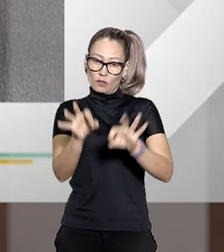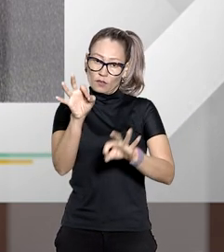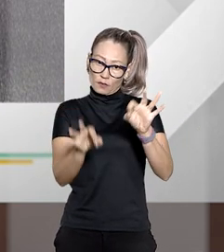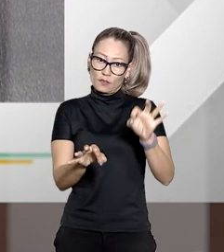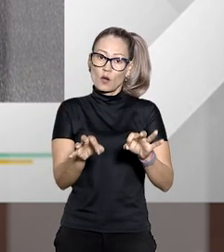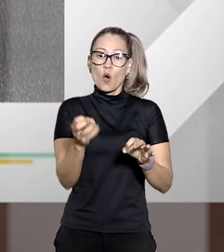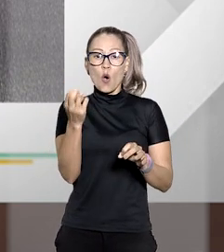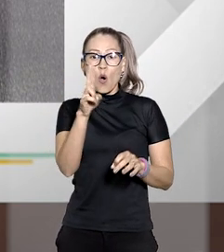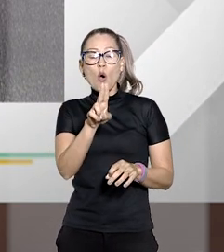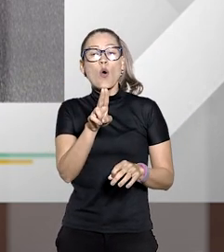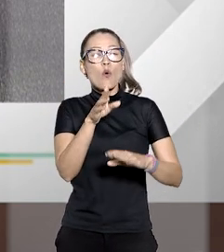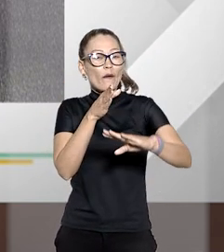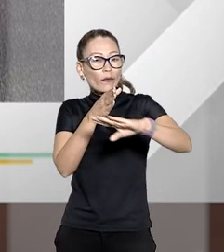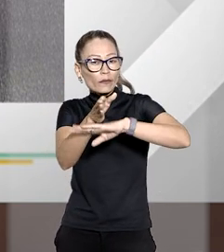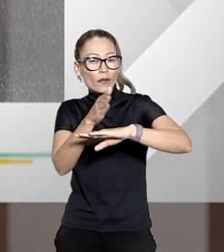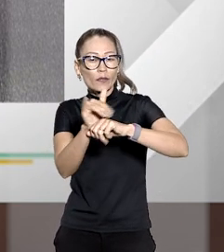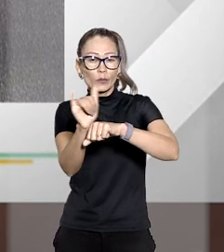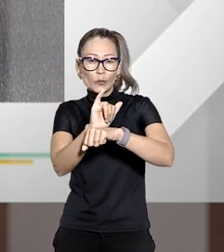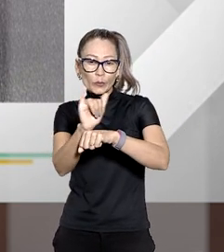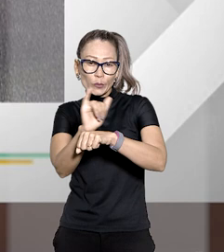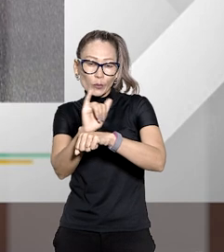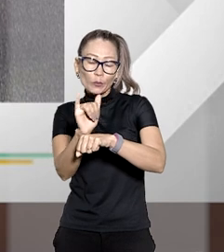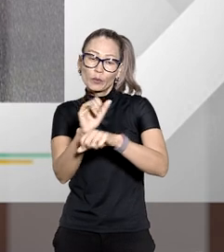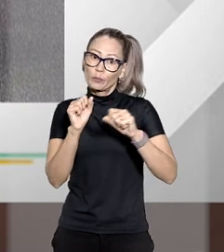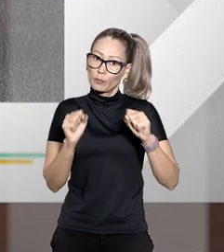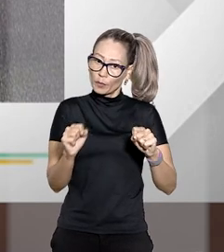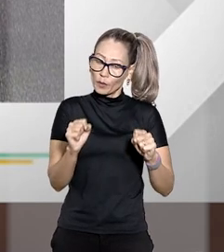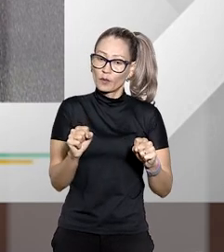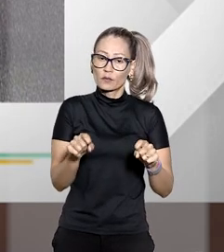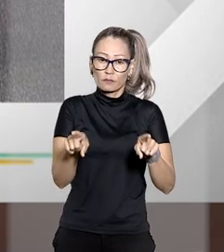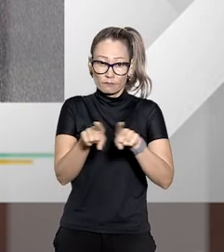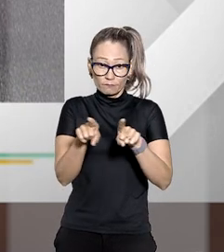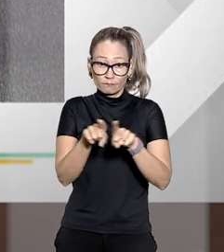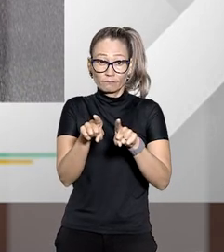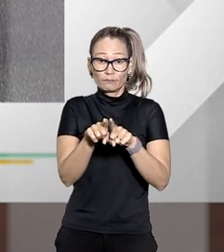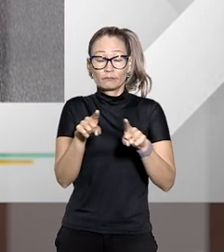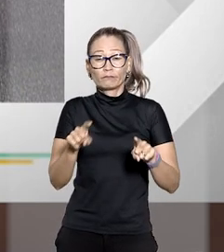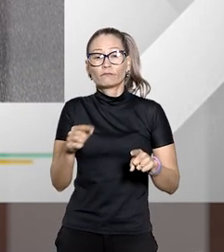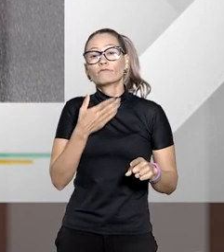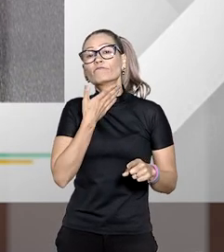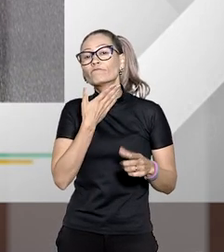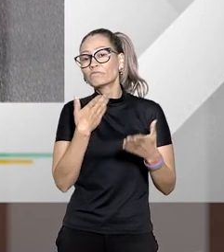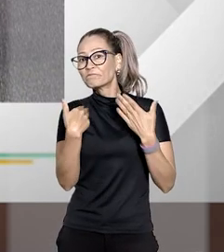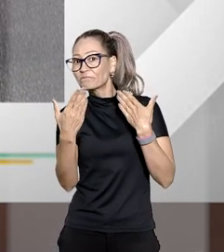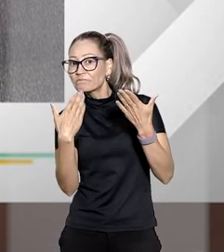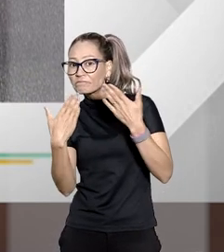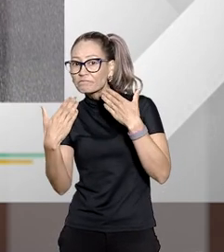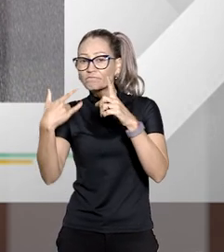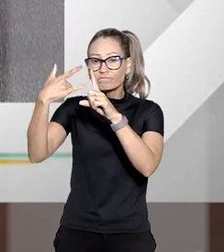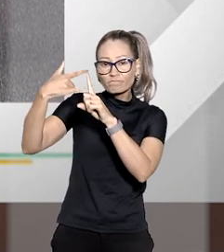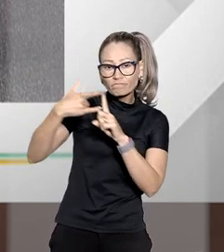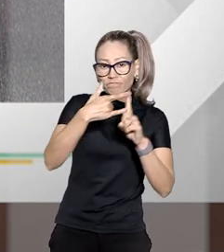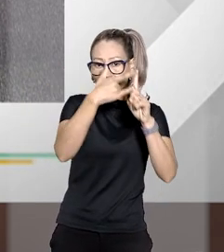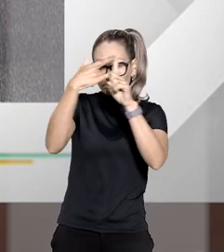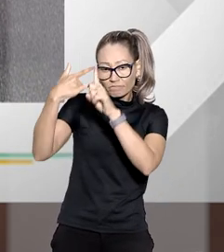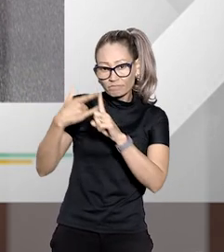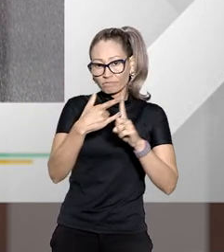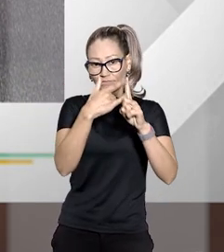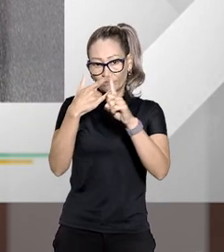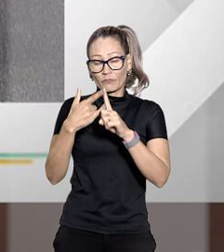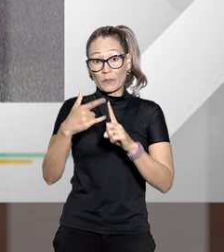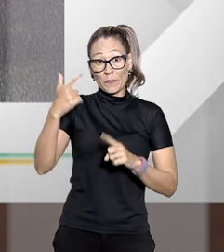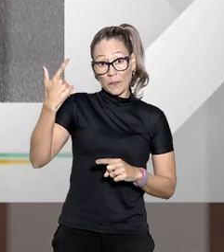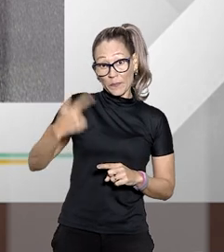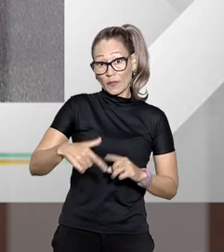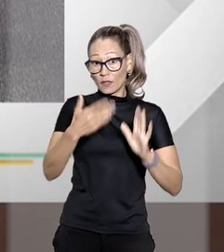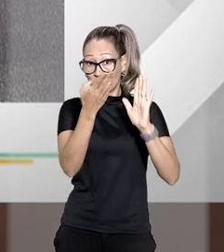acessar o canal do STJ no Youtube além disso estamos também em podcast nas plataformas de streaming de áudio e